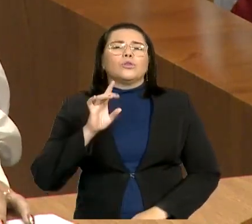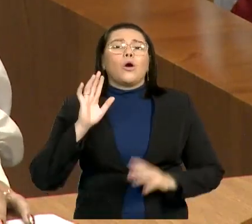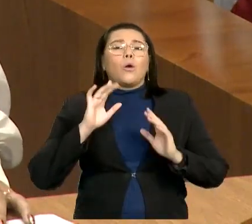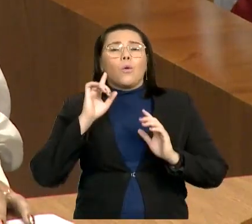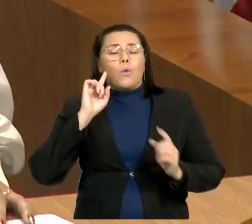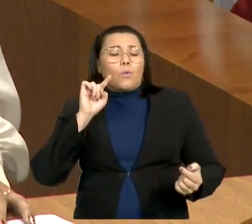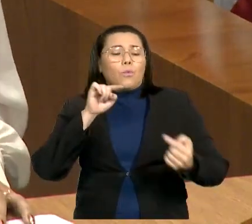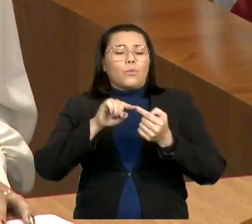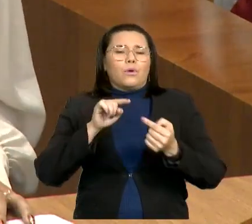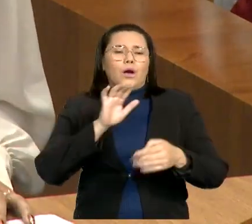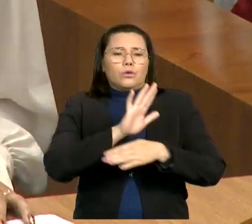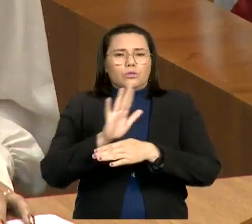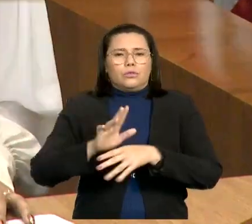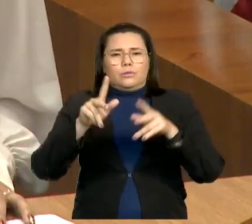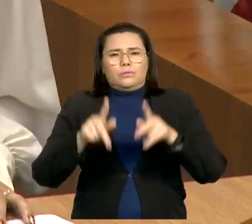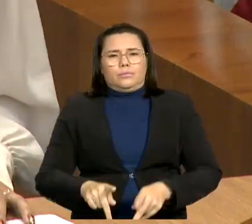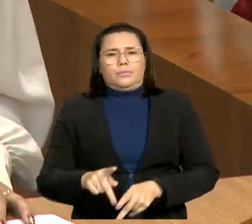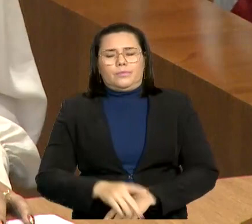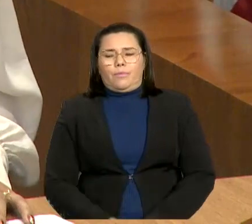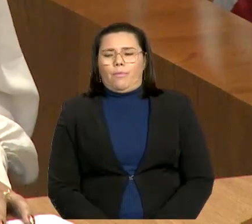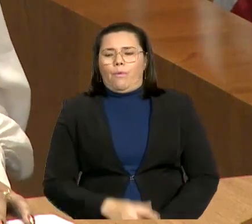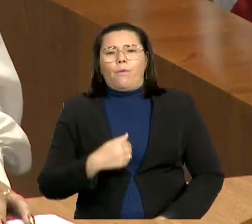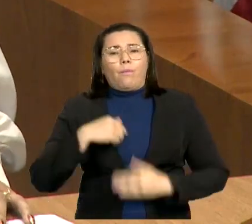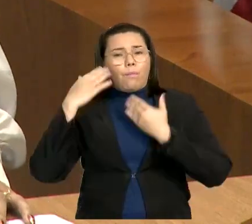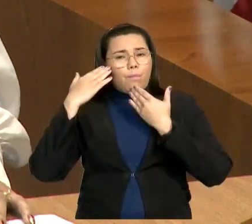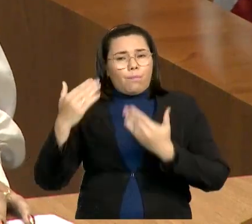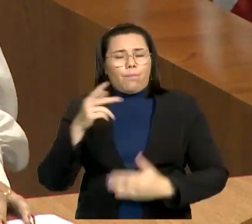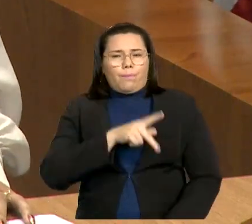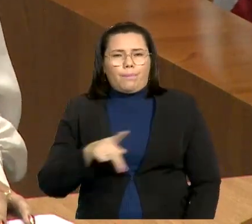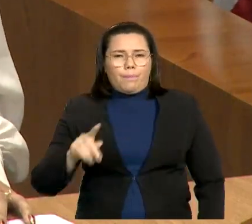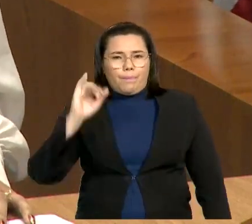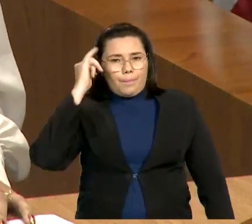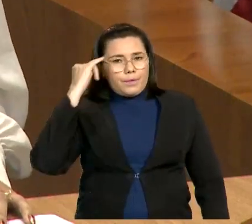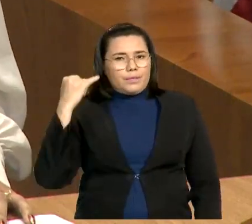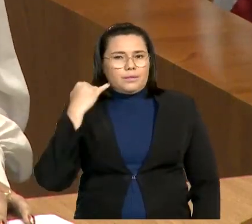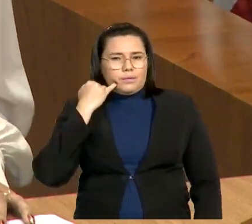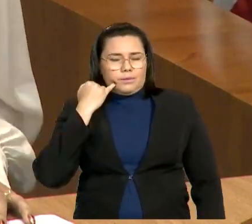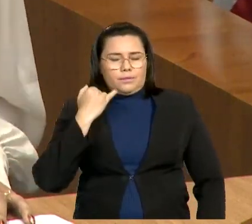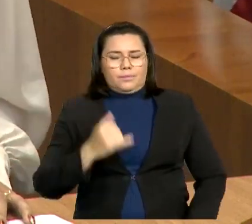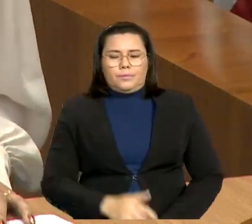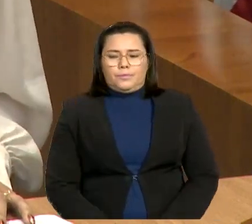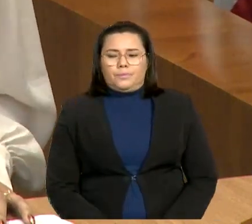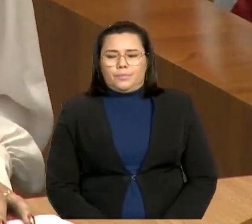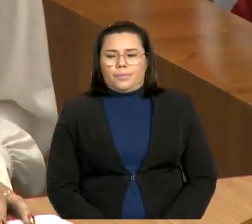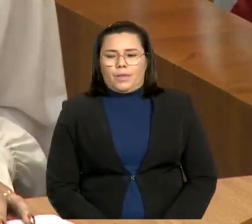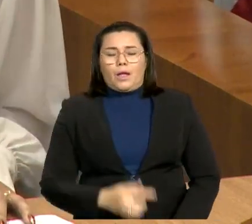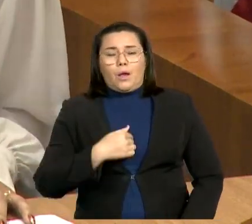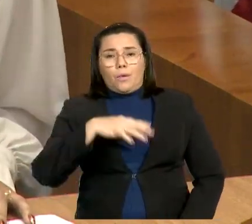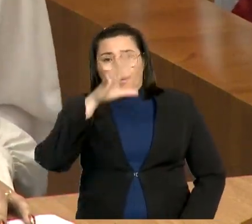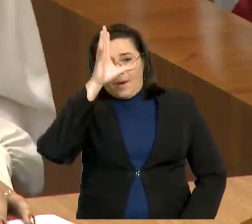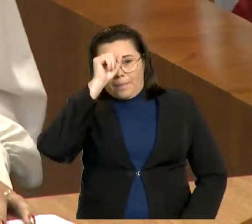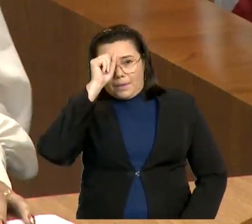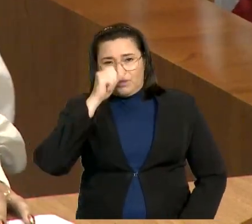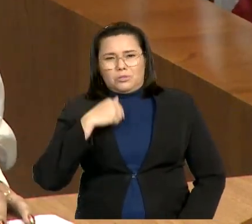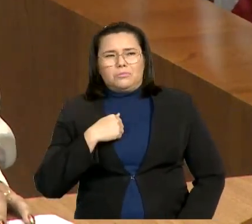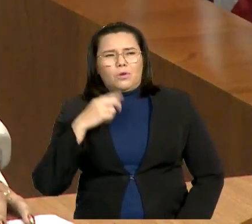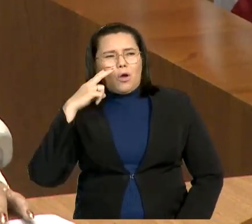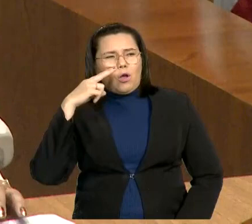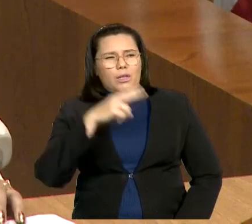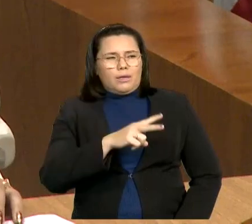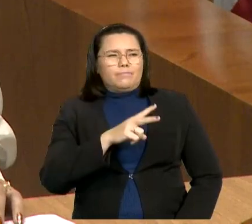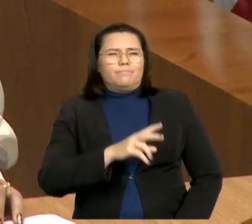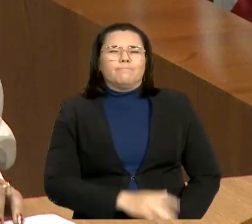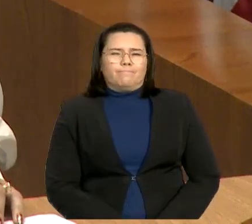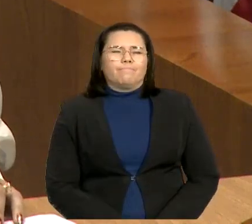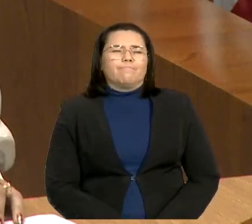Agradeço a minha querida presidente, Irassema Vale, que aprendi nesse tempo a admirar e respeitar.